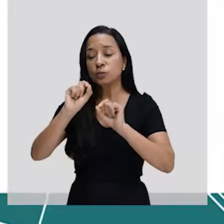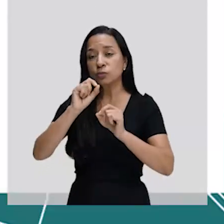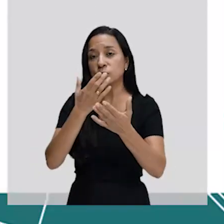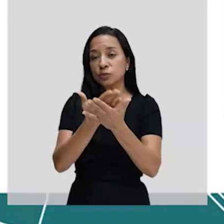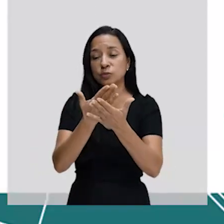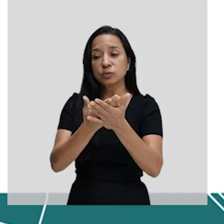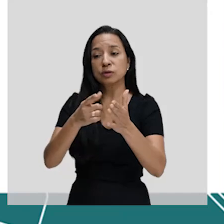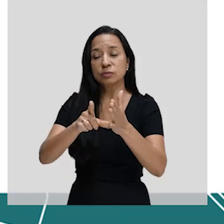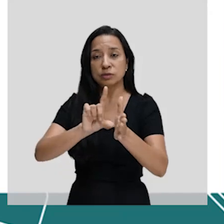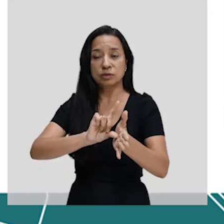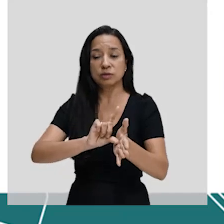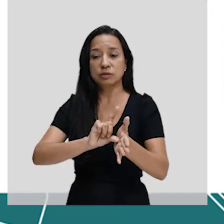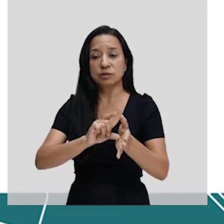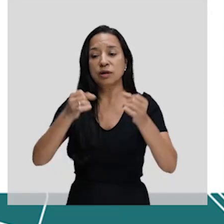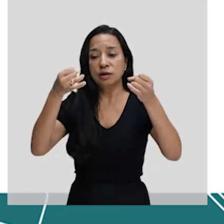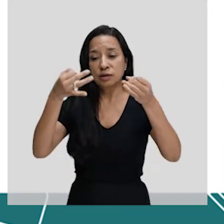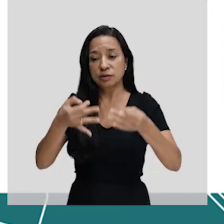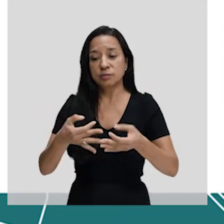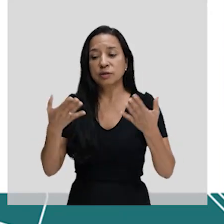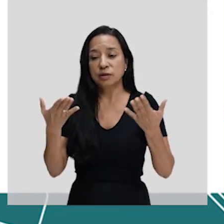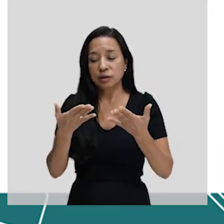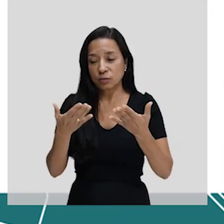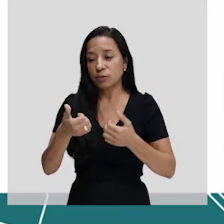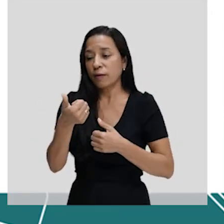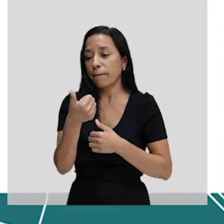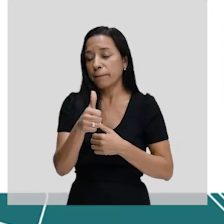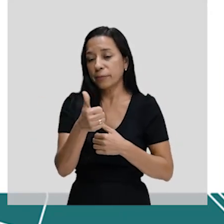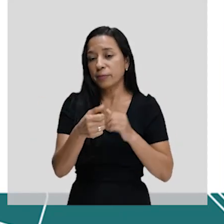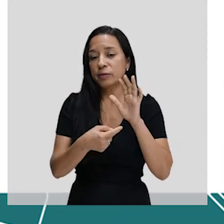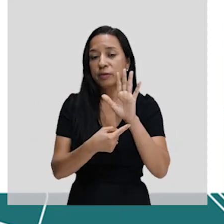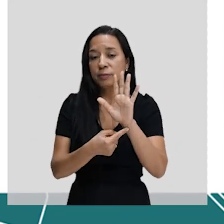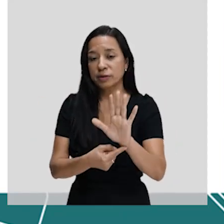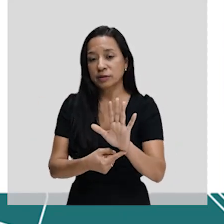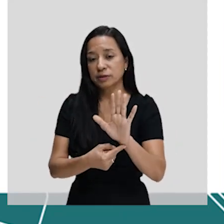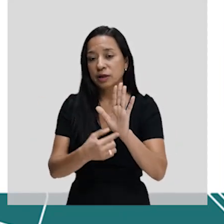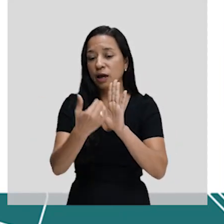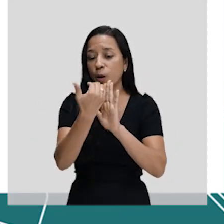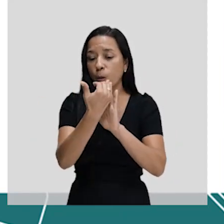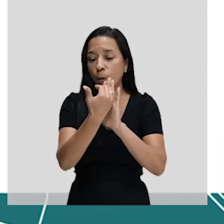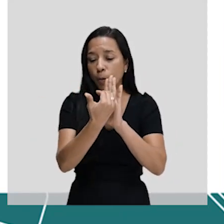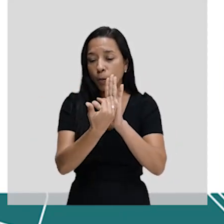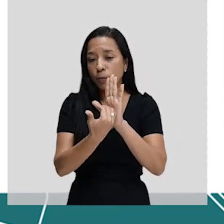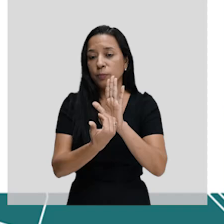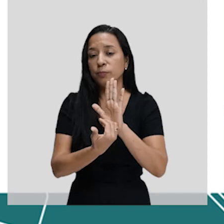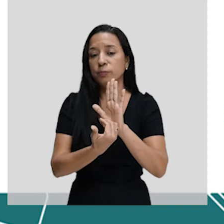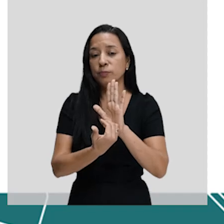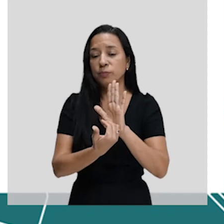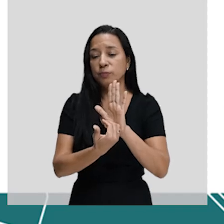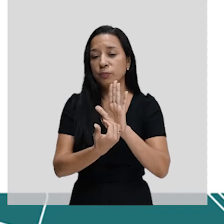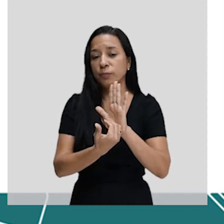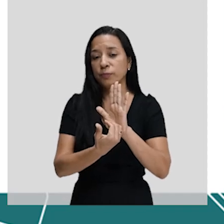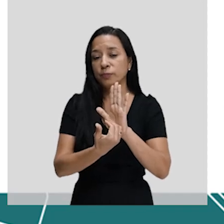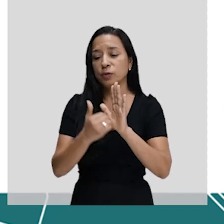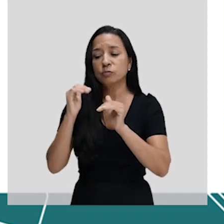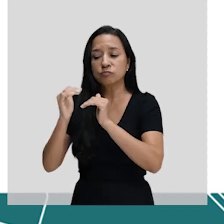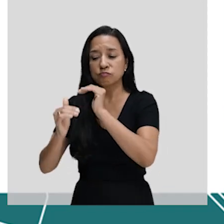Então nós vamos falar aqui pessoal, primeiramente vou apresentar para vocês um breve histórico dos avanços da genética.